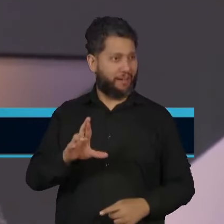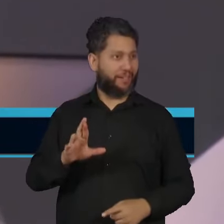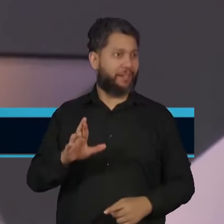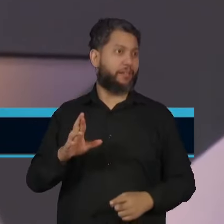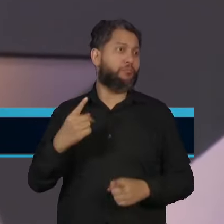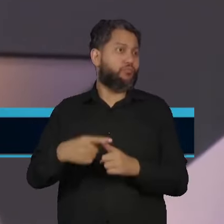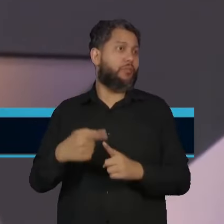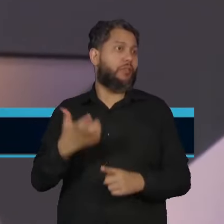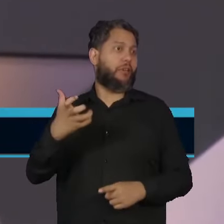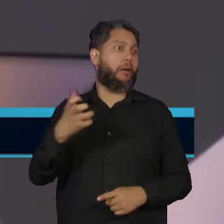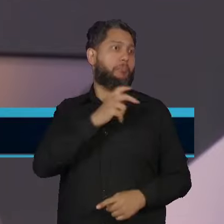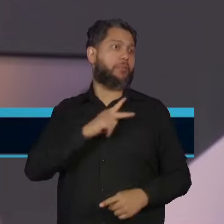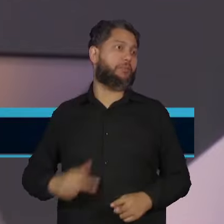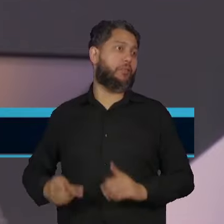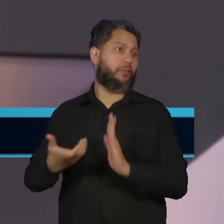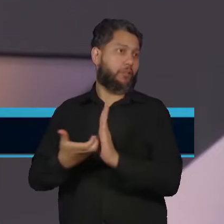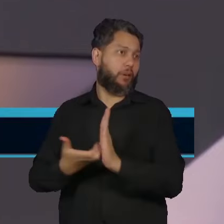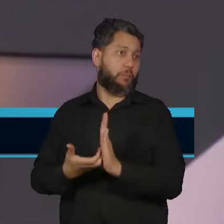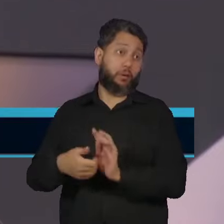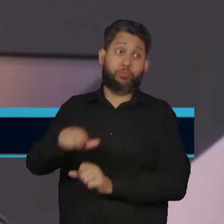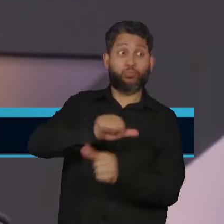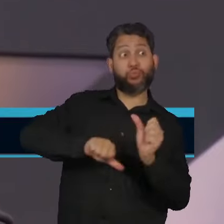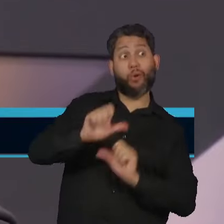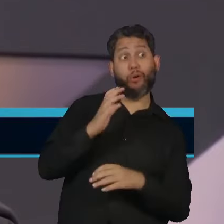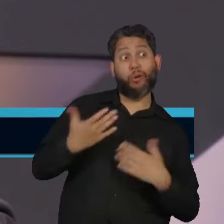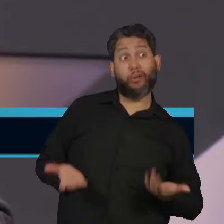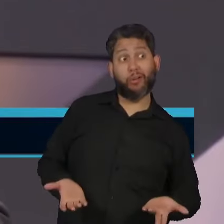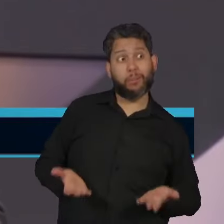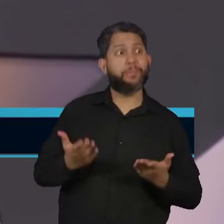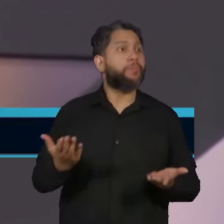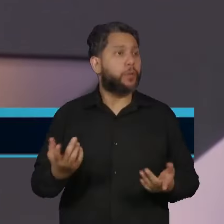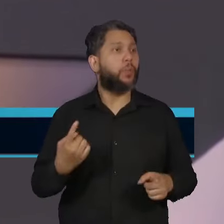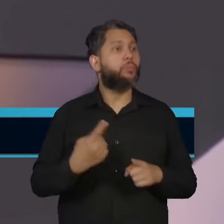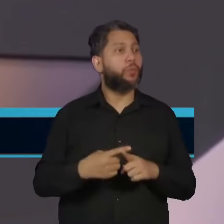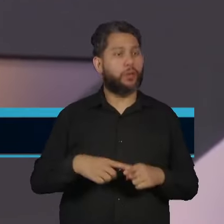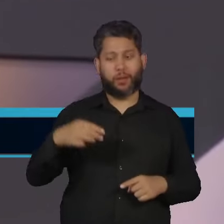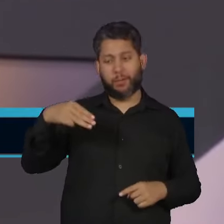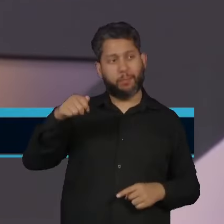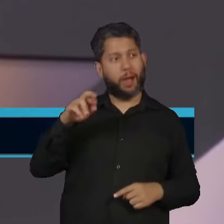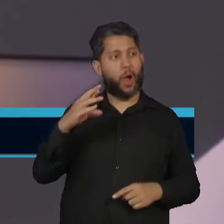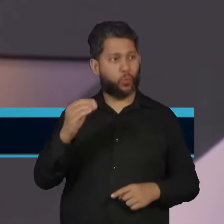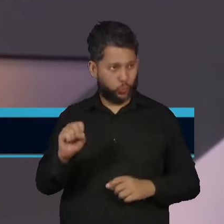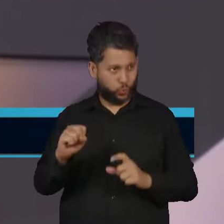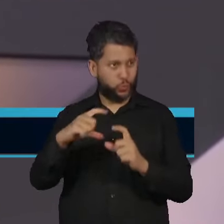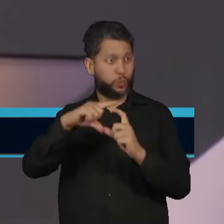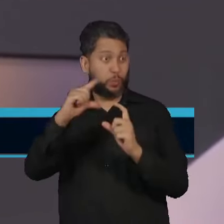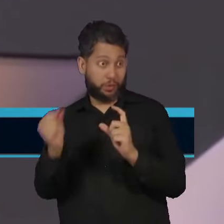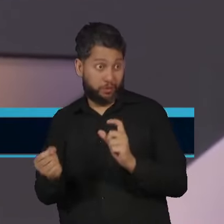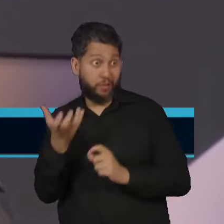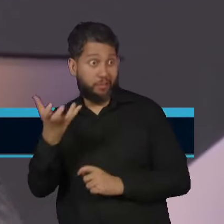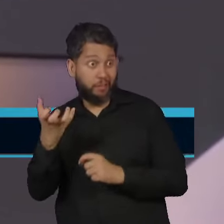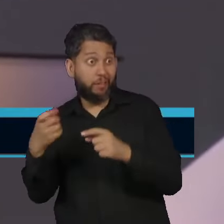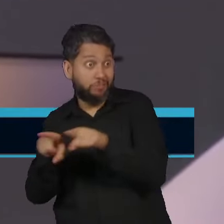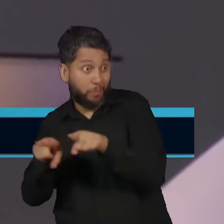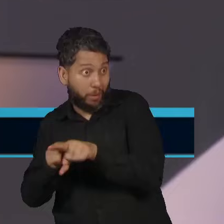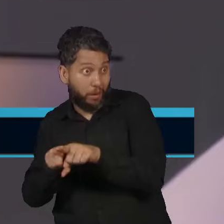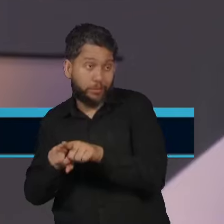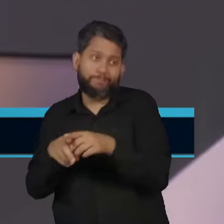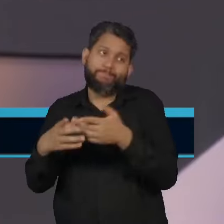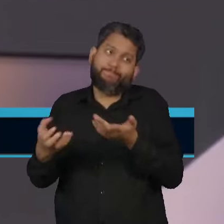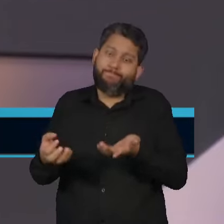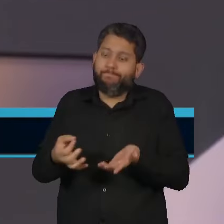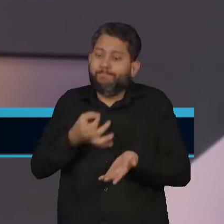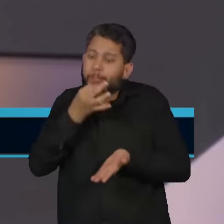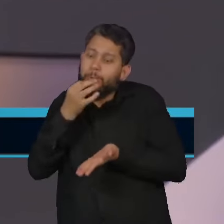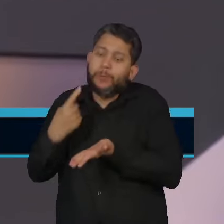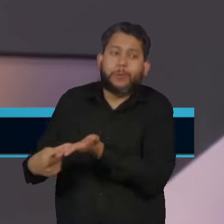para a presidência da Câmara dos Deputados. Só que acontece, como o Marcos Pereira, do Republicanos, queria também, houve uma recomposição e